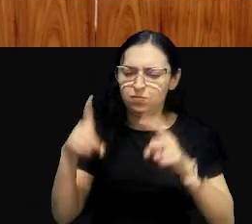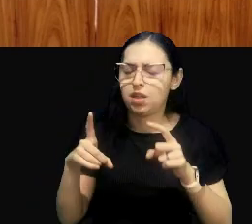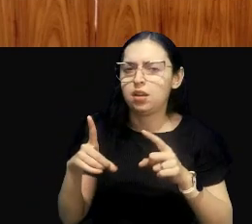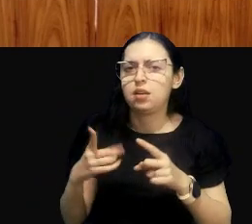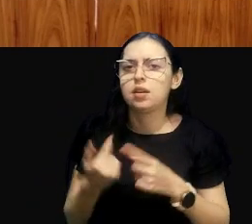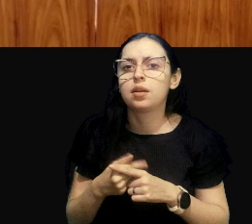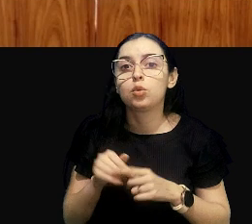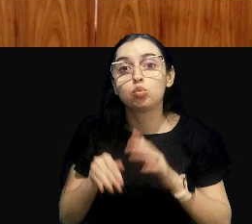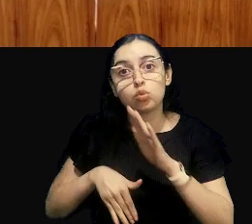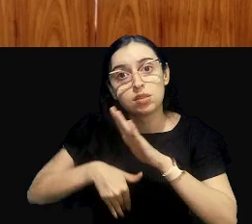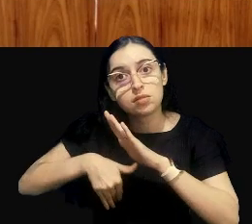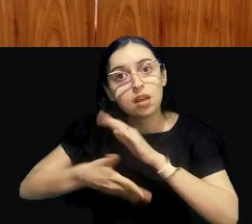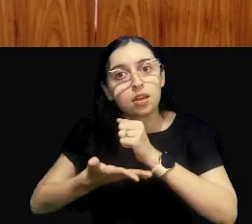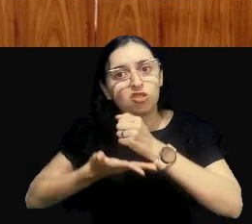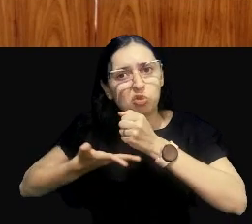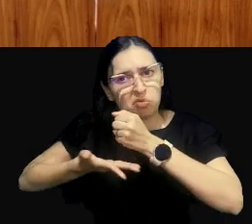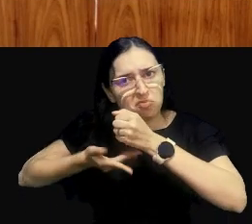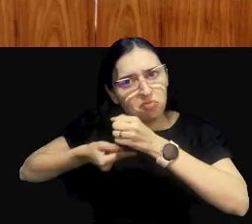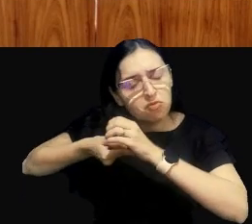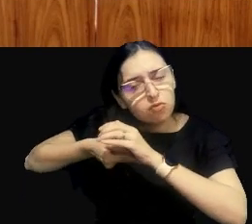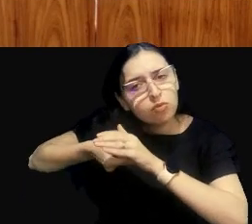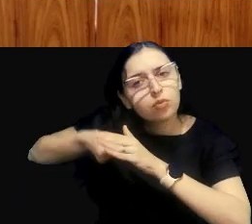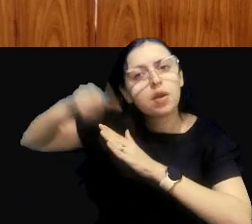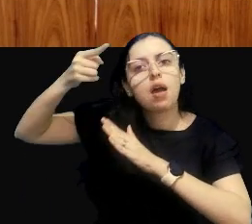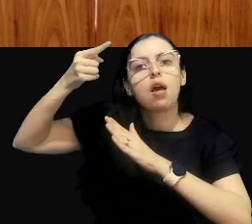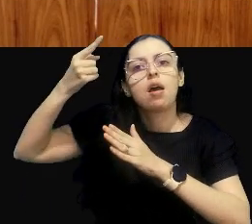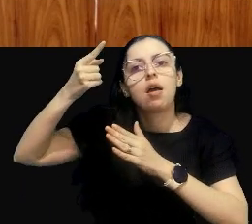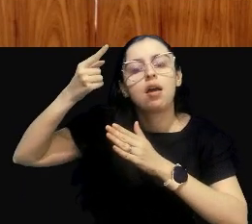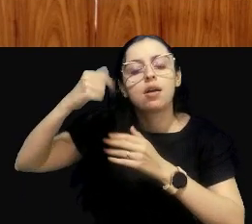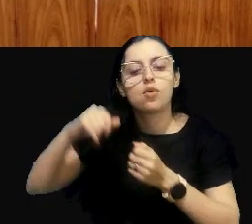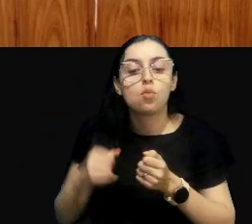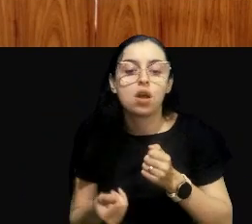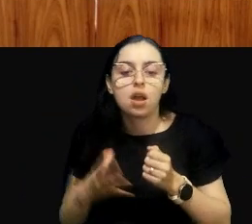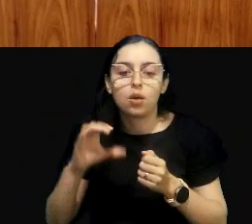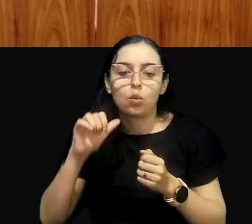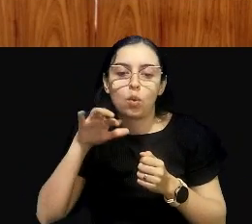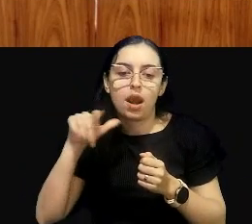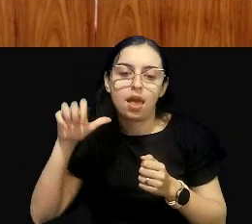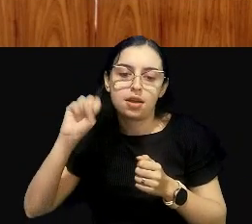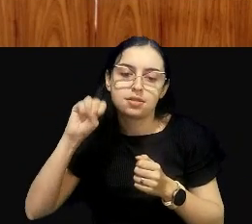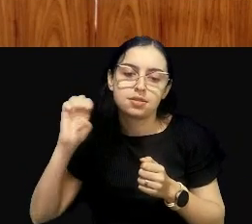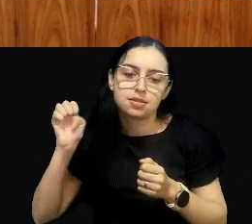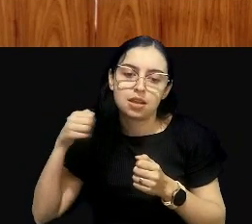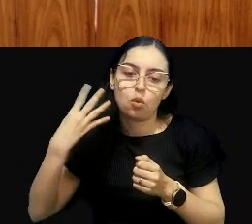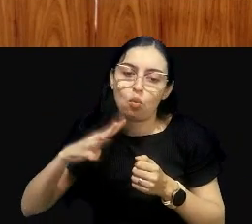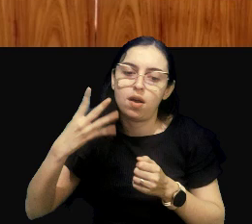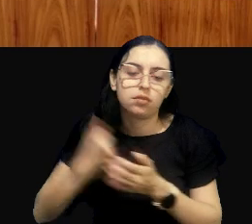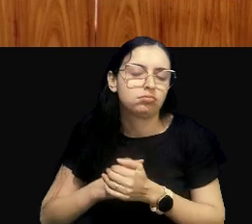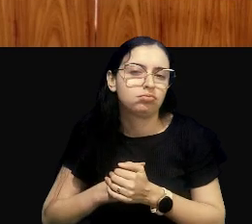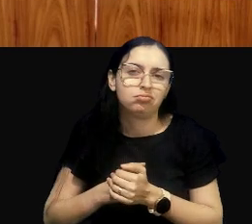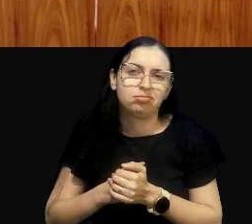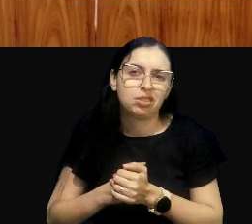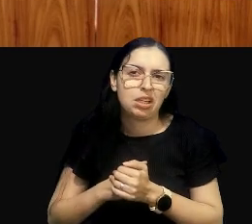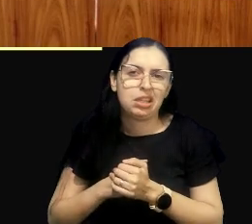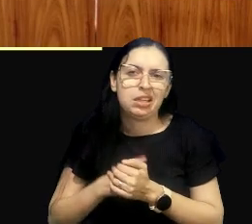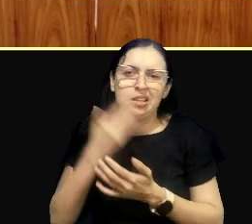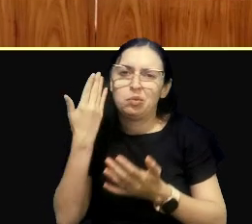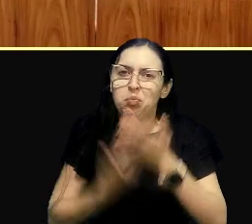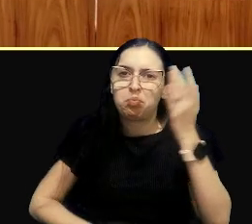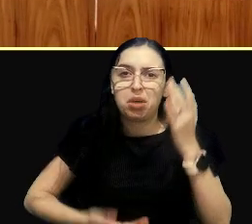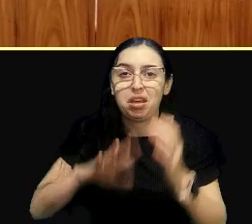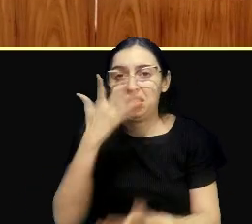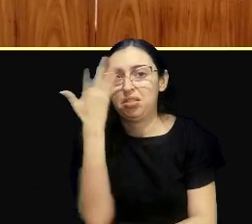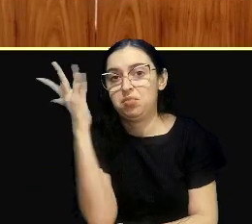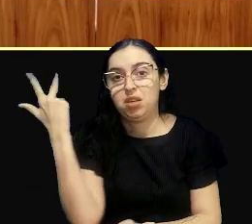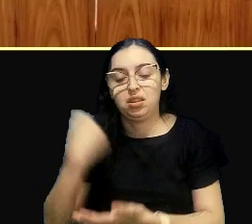o sair do fundo do poço, que é o classe 4, porque o classe 4, ele materializa uma situação insustentável, de degradação ambiental. É sair